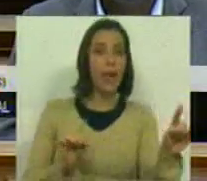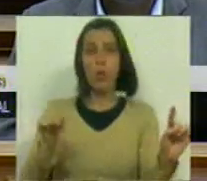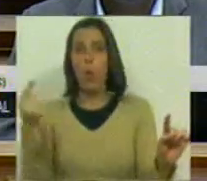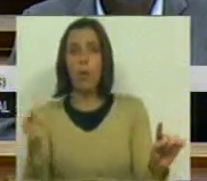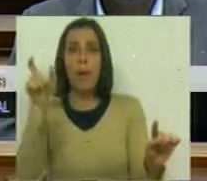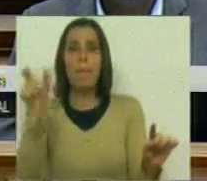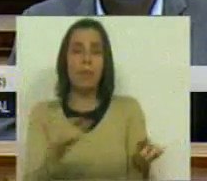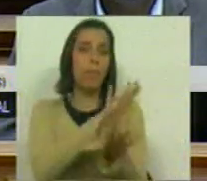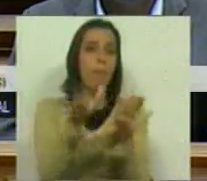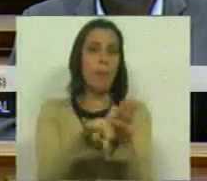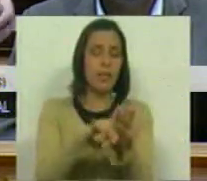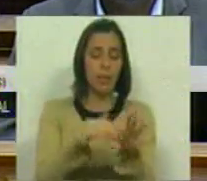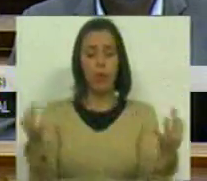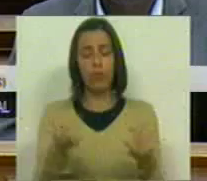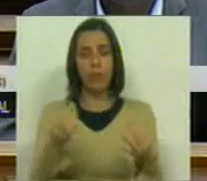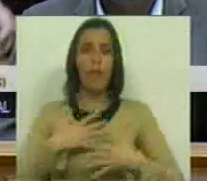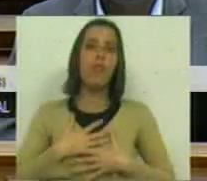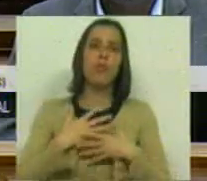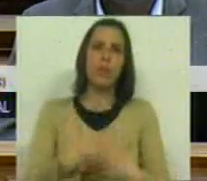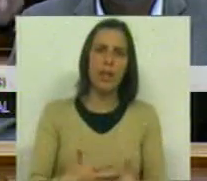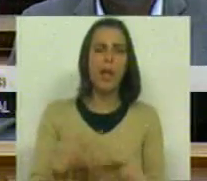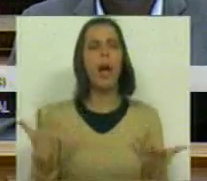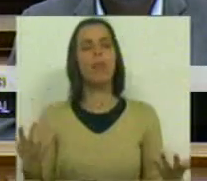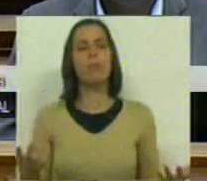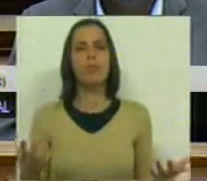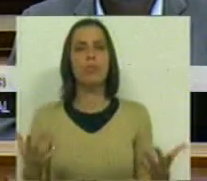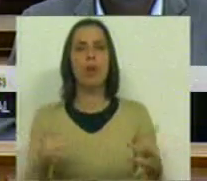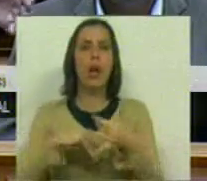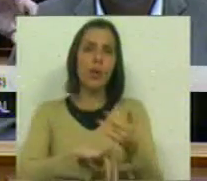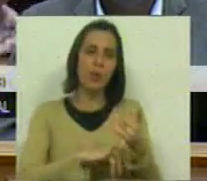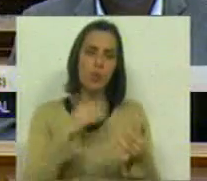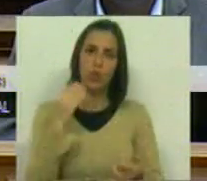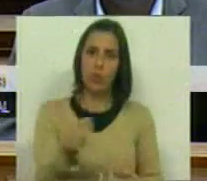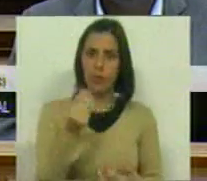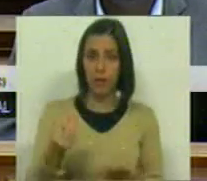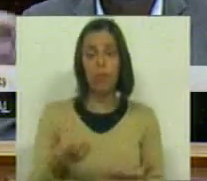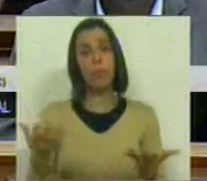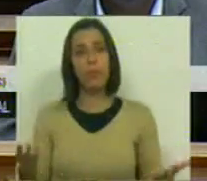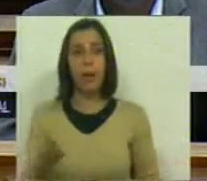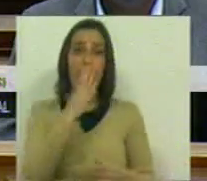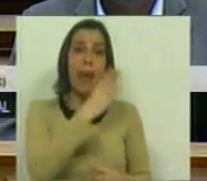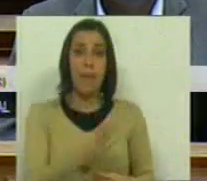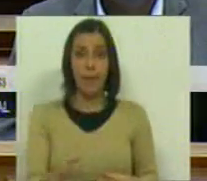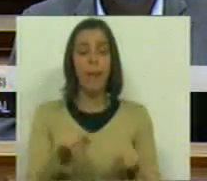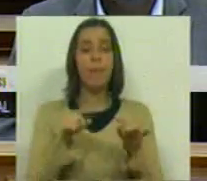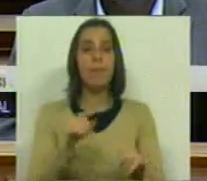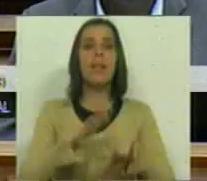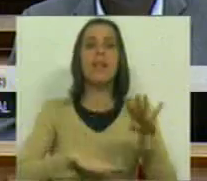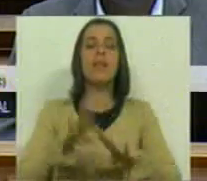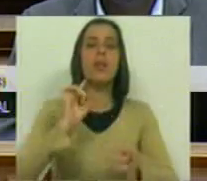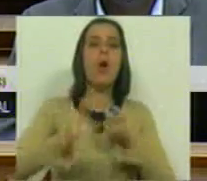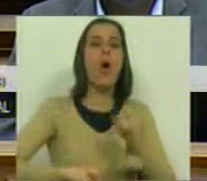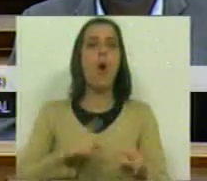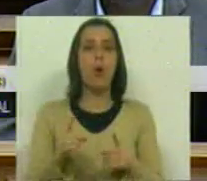pessoa participaram de voluntariado em associativismo juvenil. Portanto, na prática, o que aqui se está a